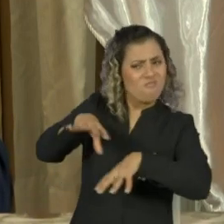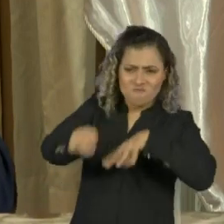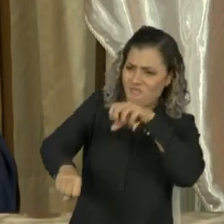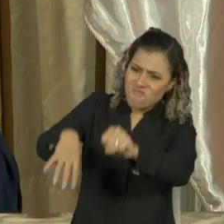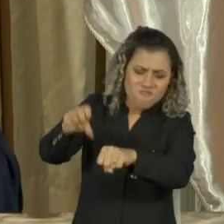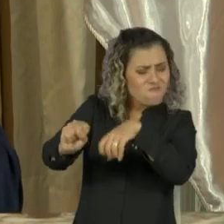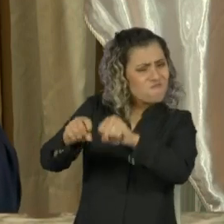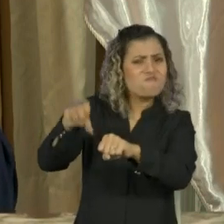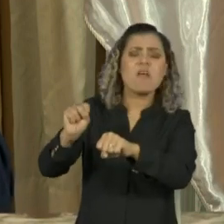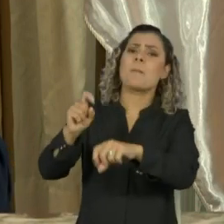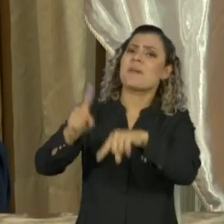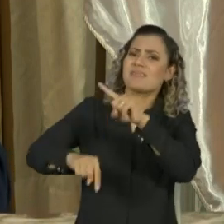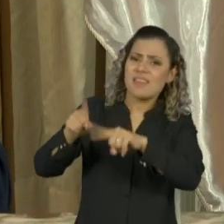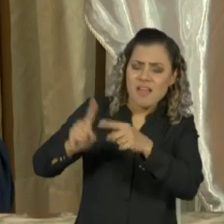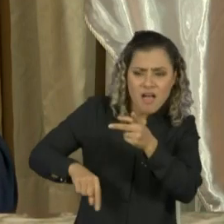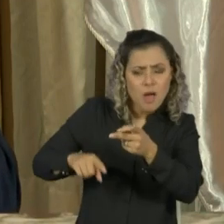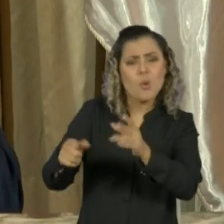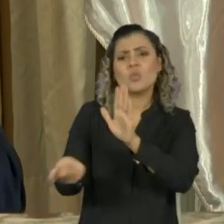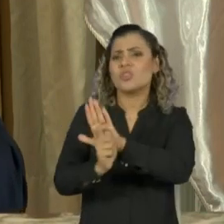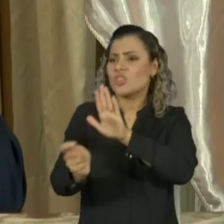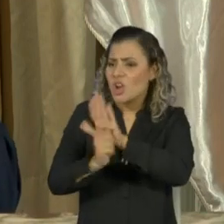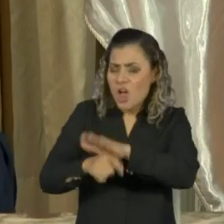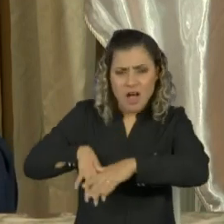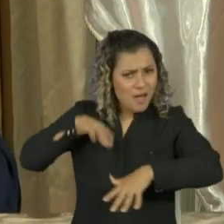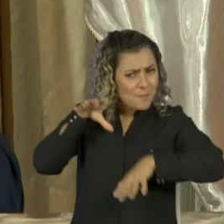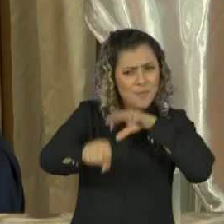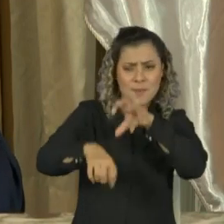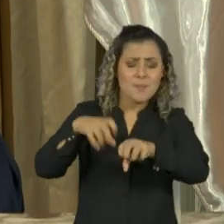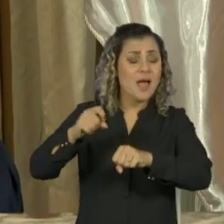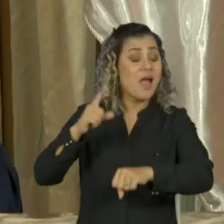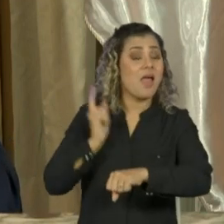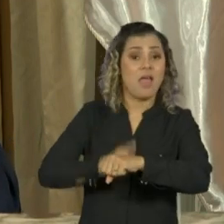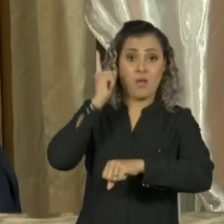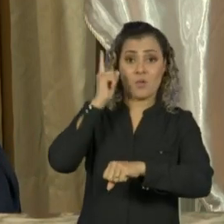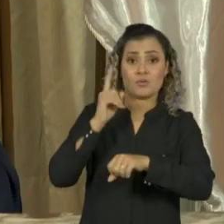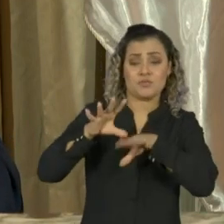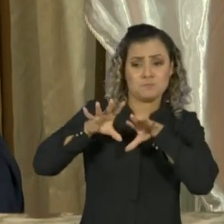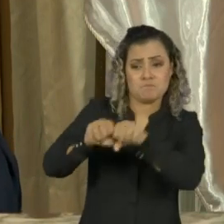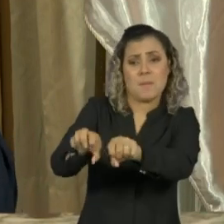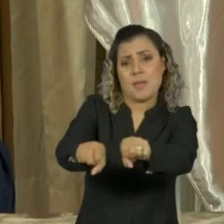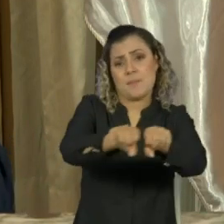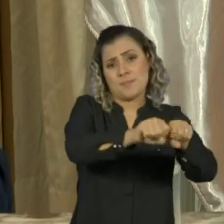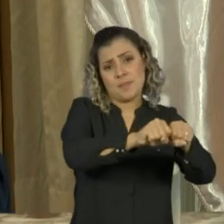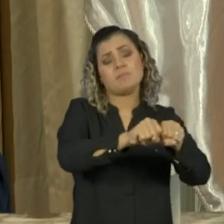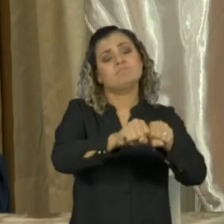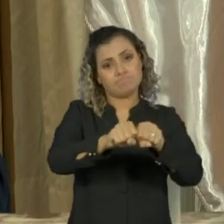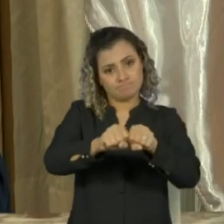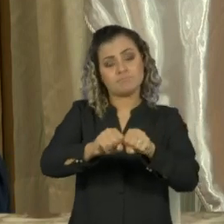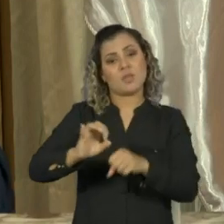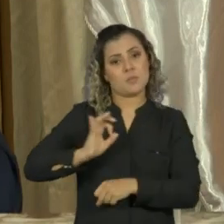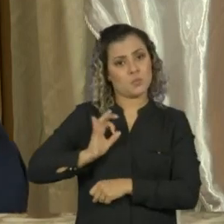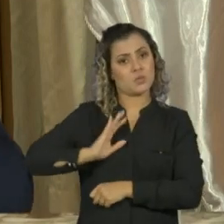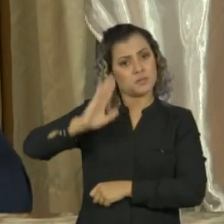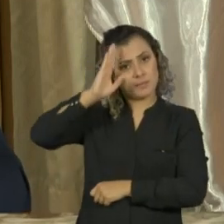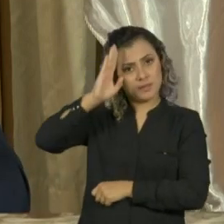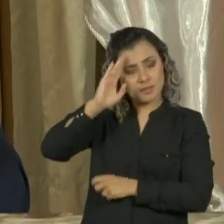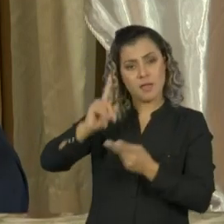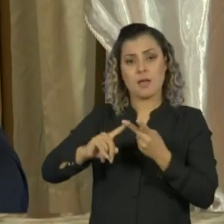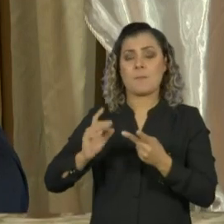armas que nós apreendemos, a quantidade de drogas. São recordes de operações da polícia militar,